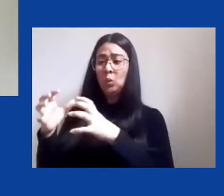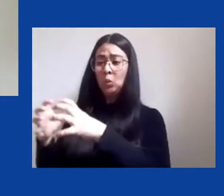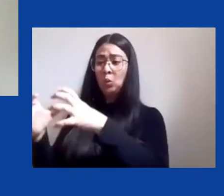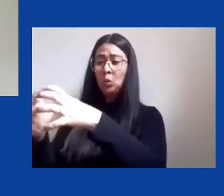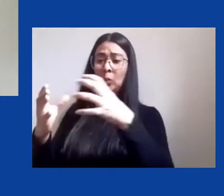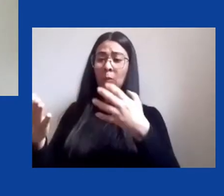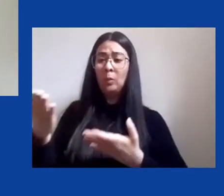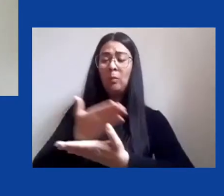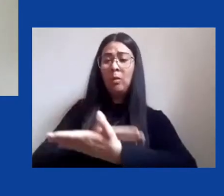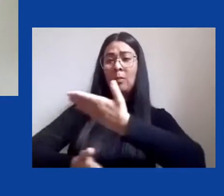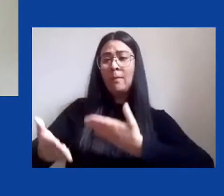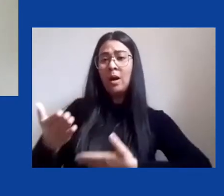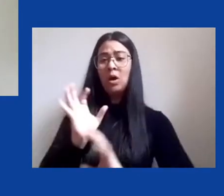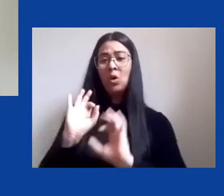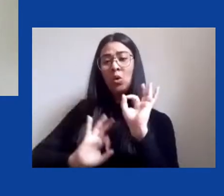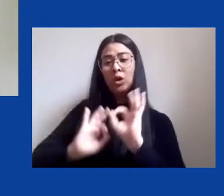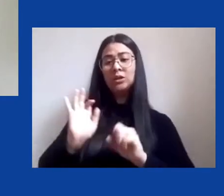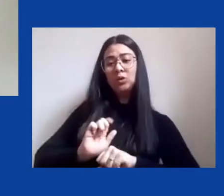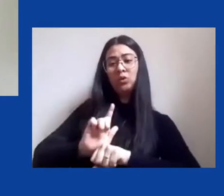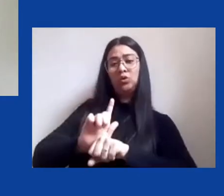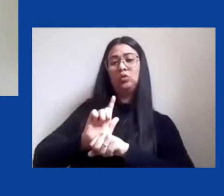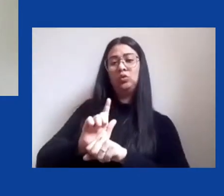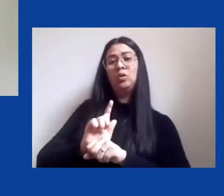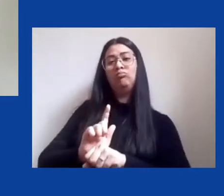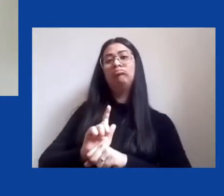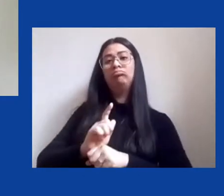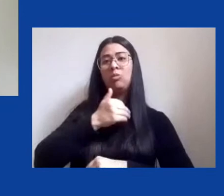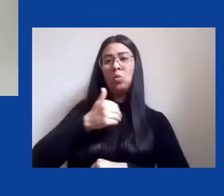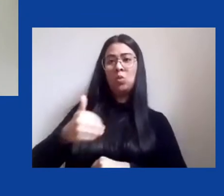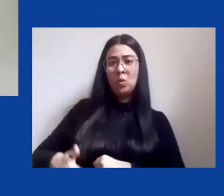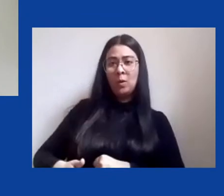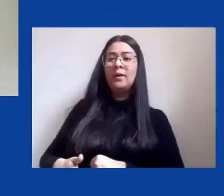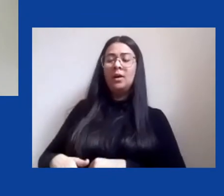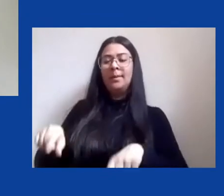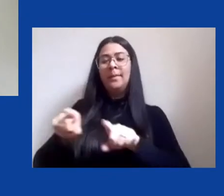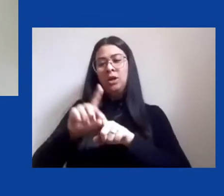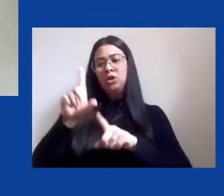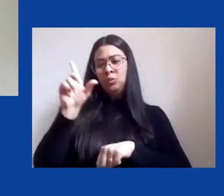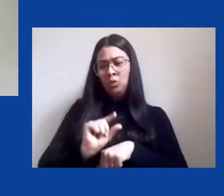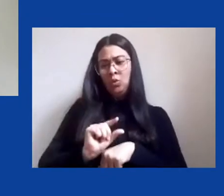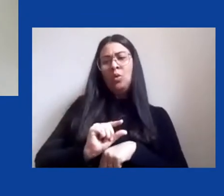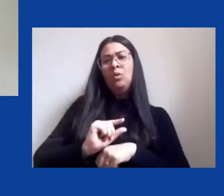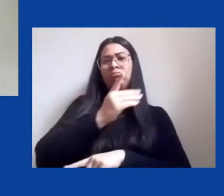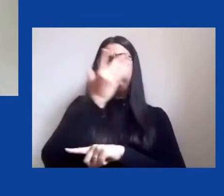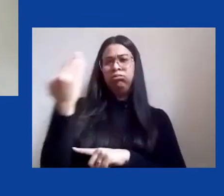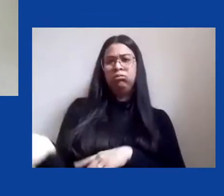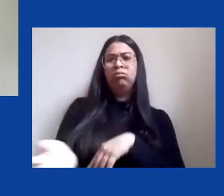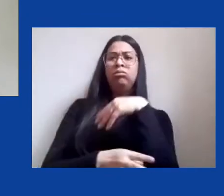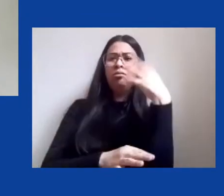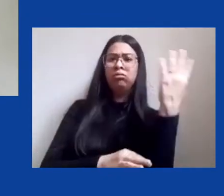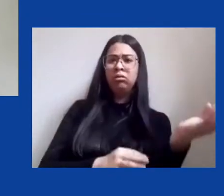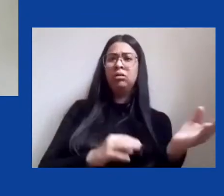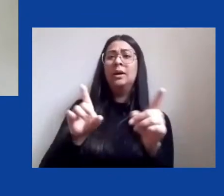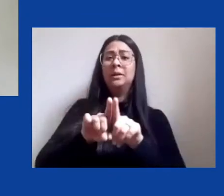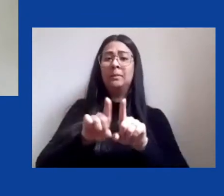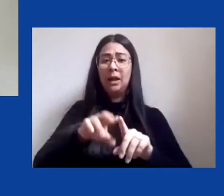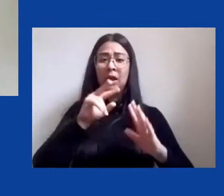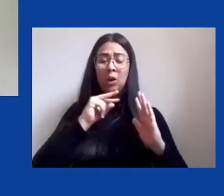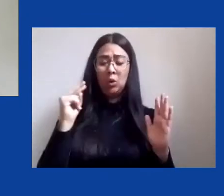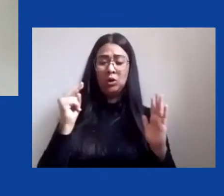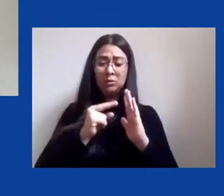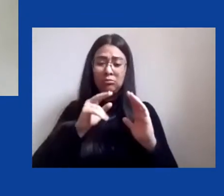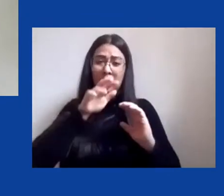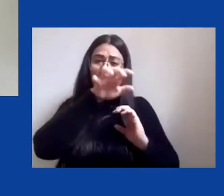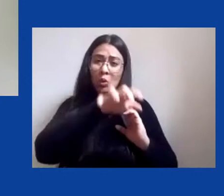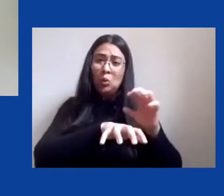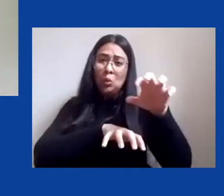pública. Foi quando mais se reduziu a taxa de desmatamento, mais se avançou no reconhecimento de terras indígenas, na criação de